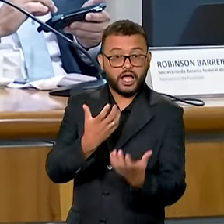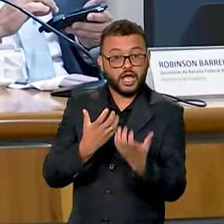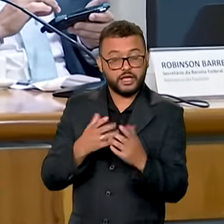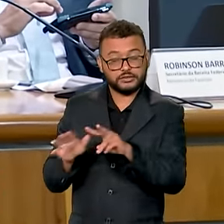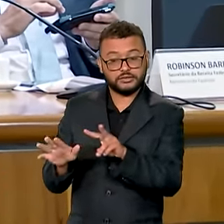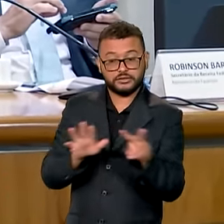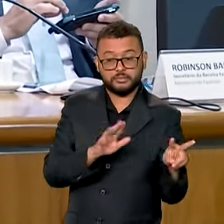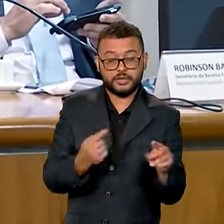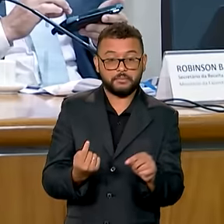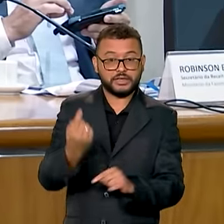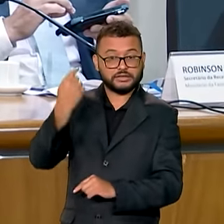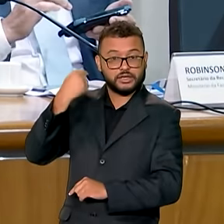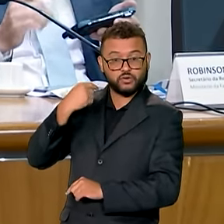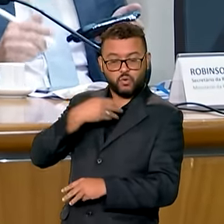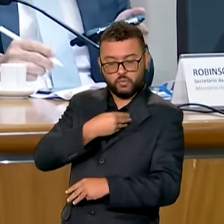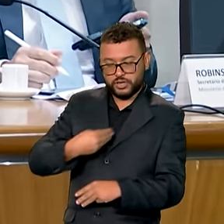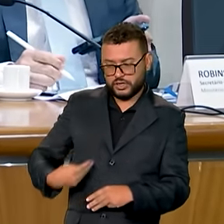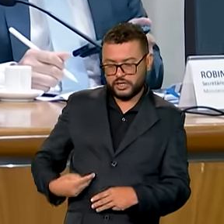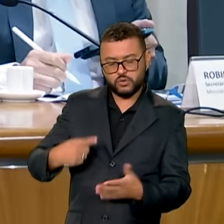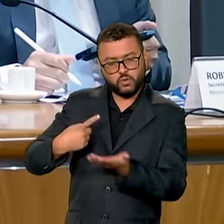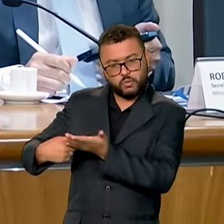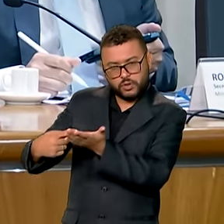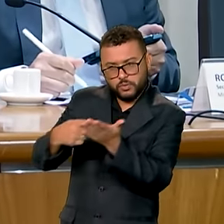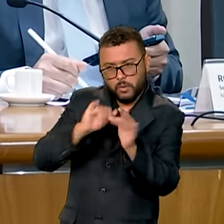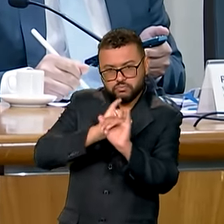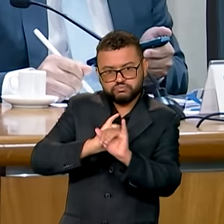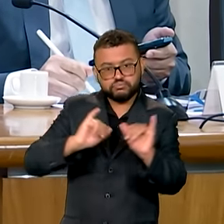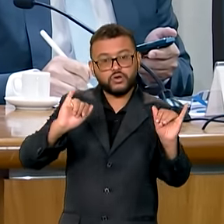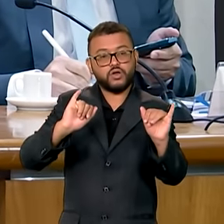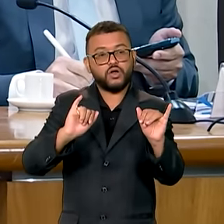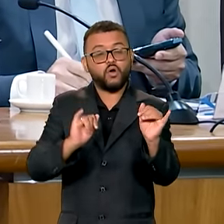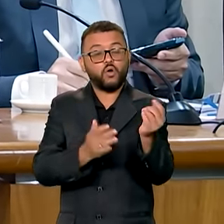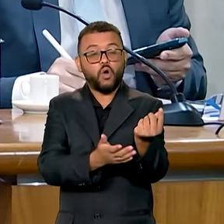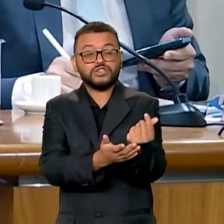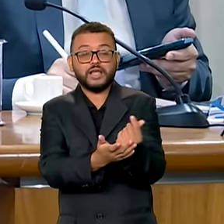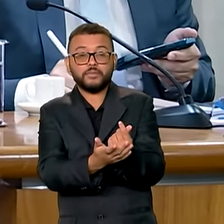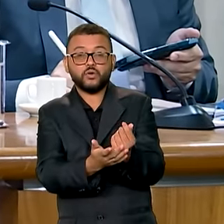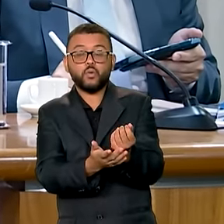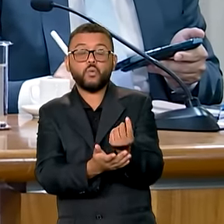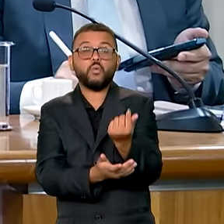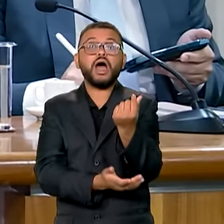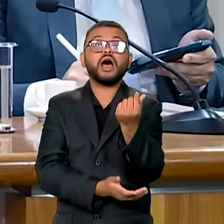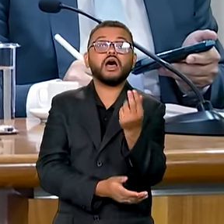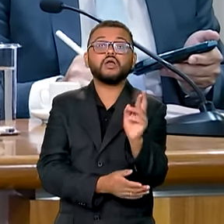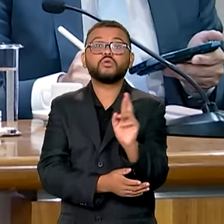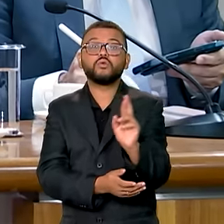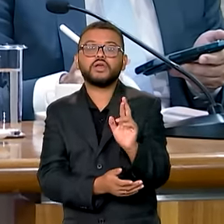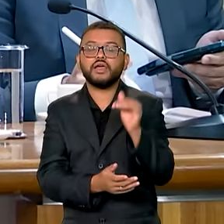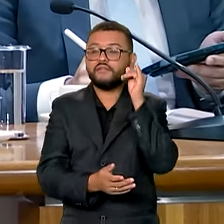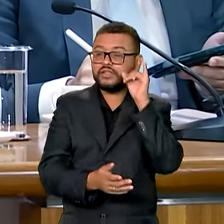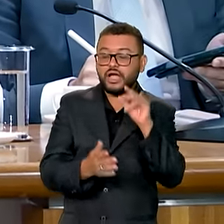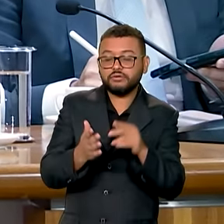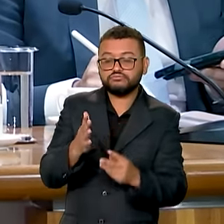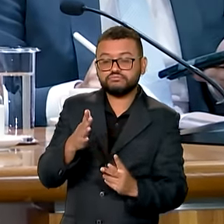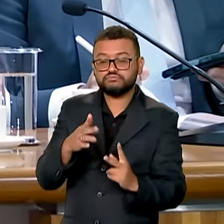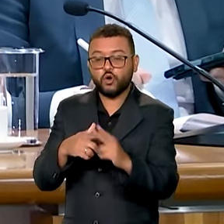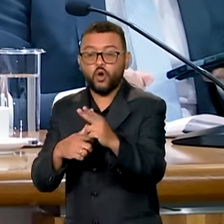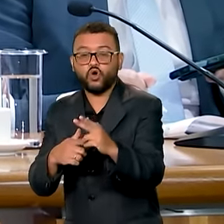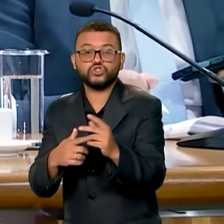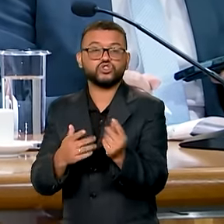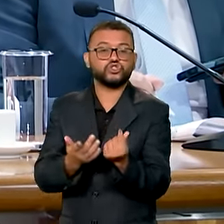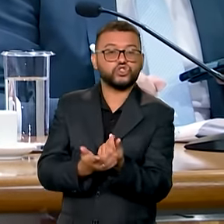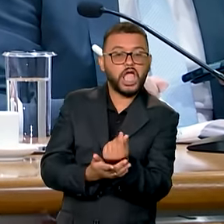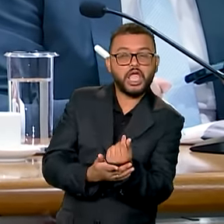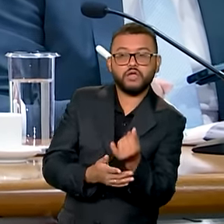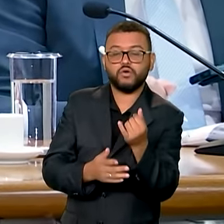ministros fizeram um pronunciamento, adiantando o valor do bloqueio e contingenciamento, reforçando o